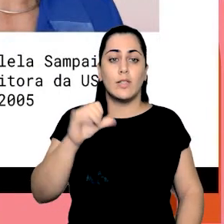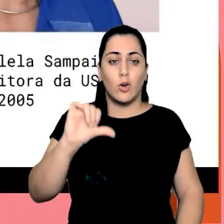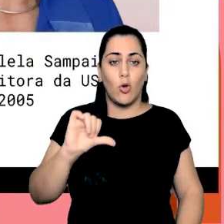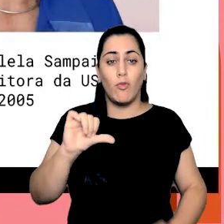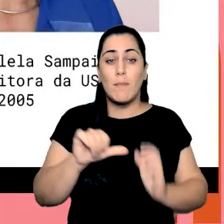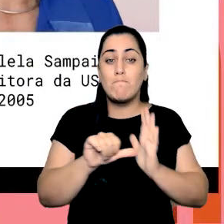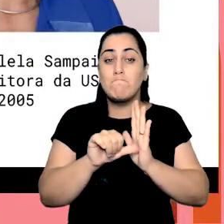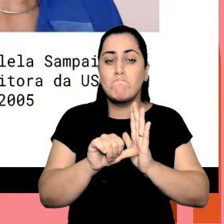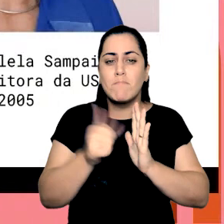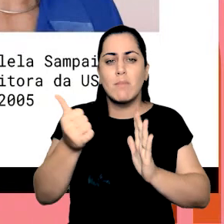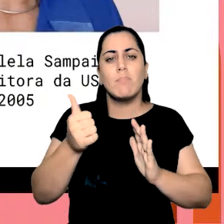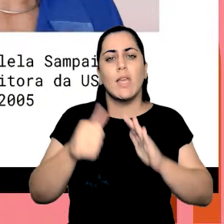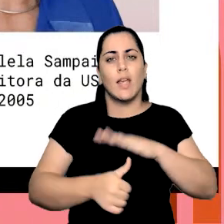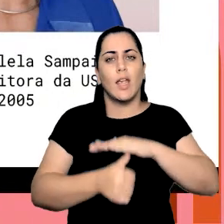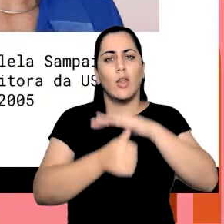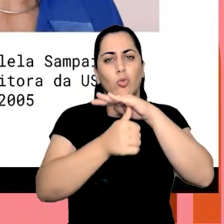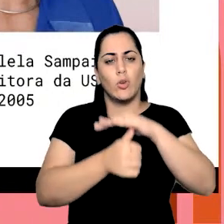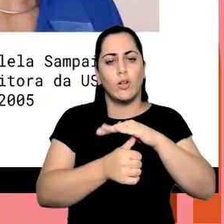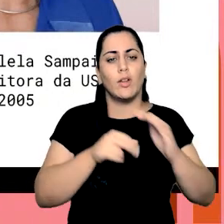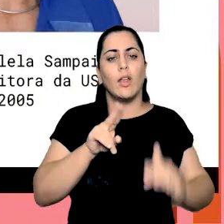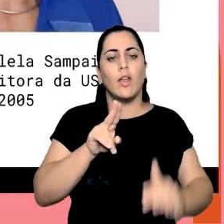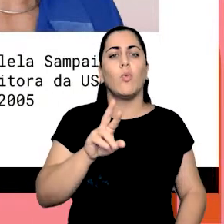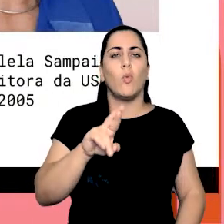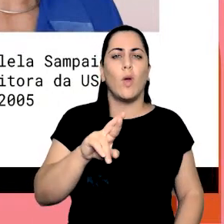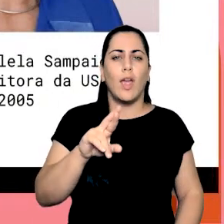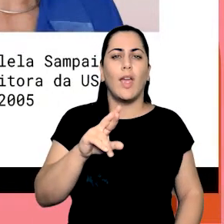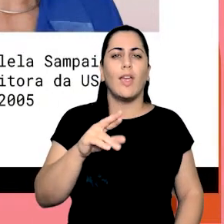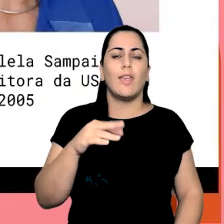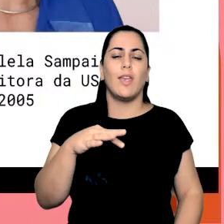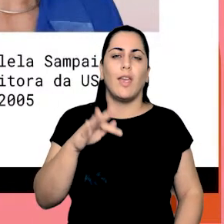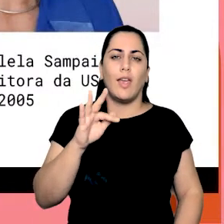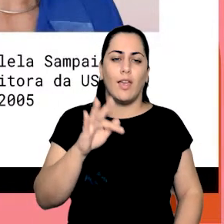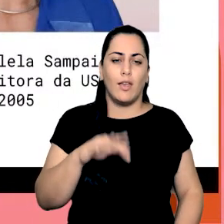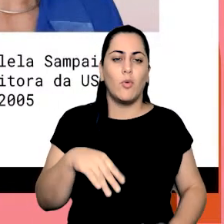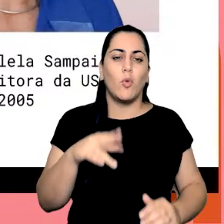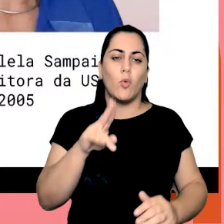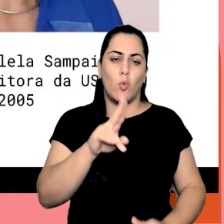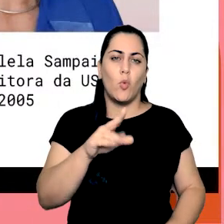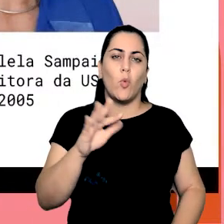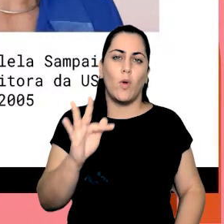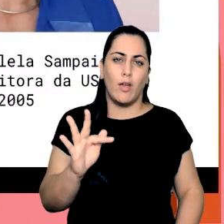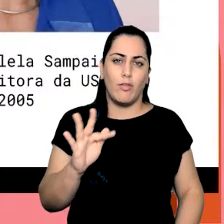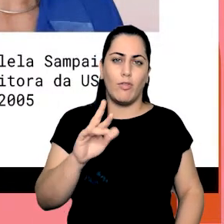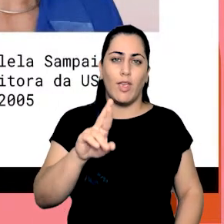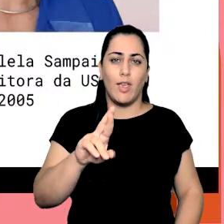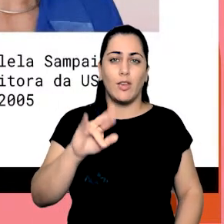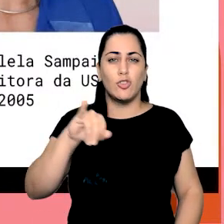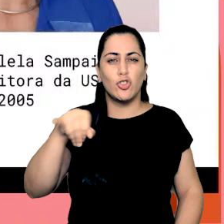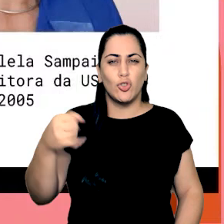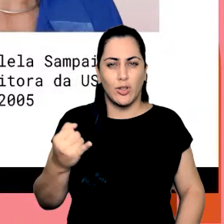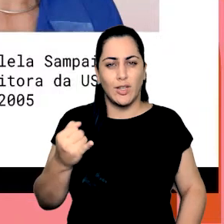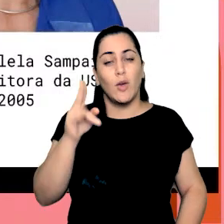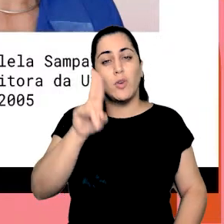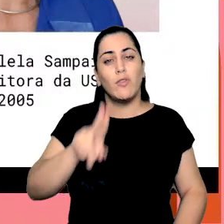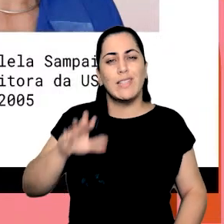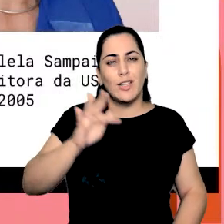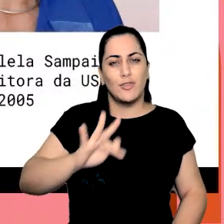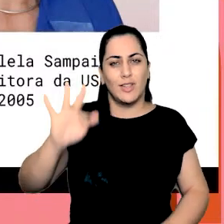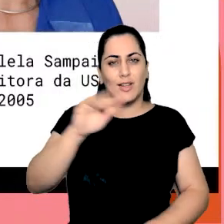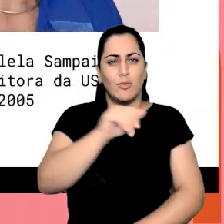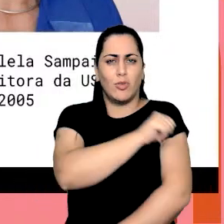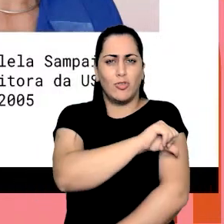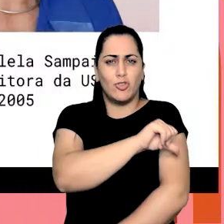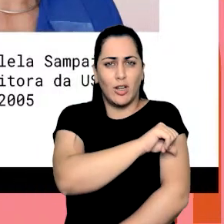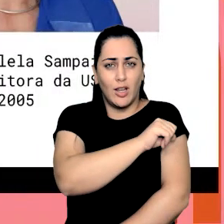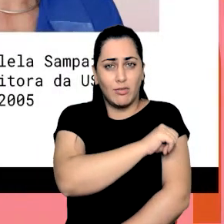UFRJ em quase 100 anos de criação da Universidade Federal do Rio de Janeiro. Então, gente, é muito